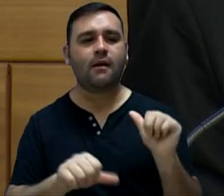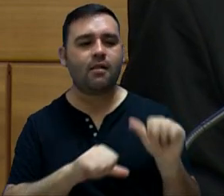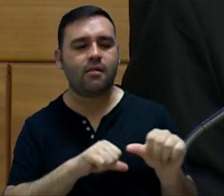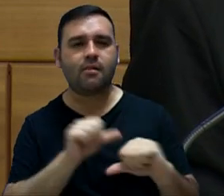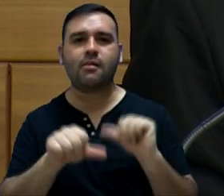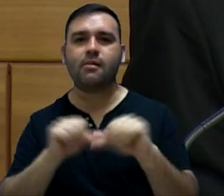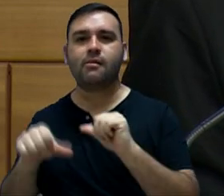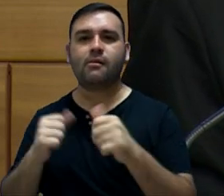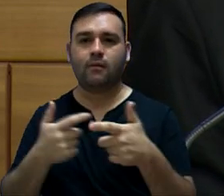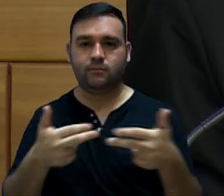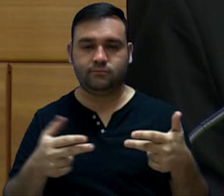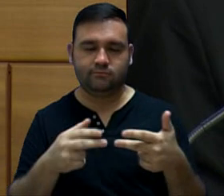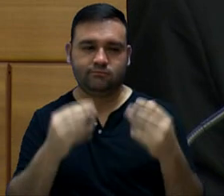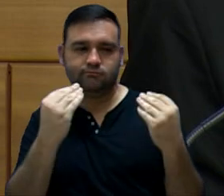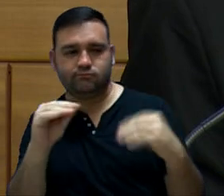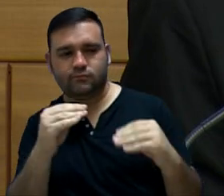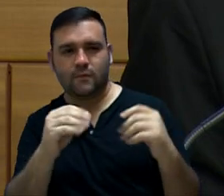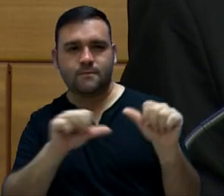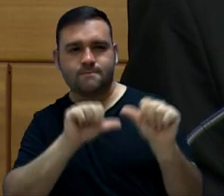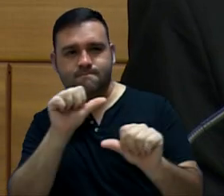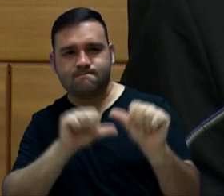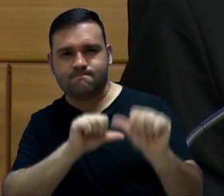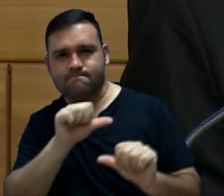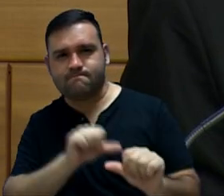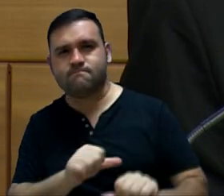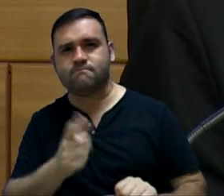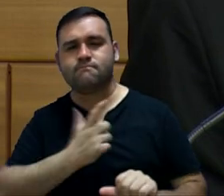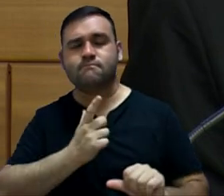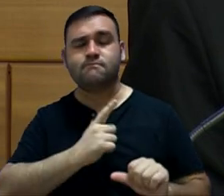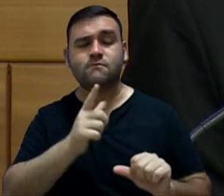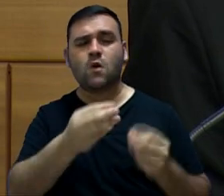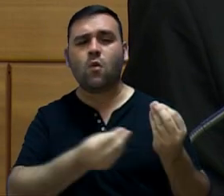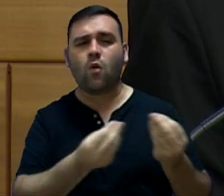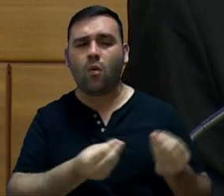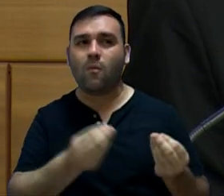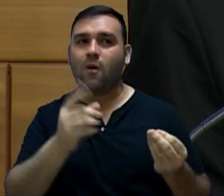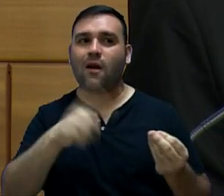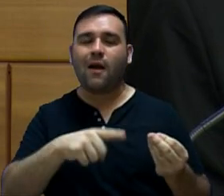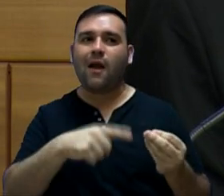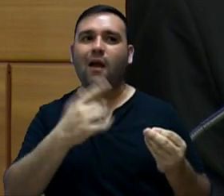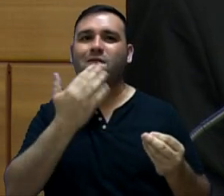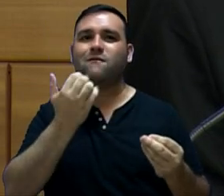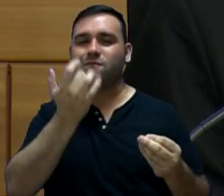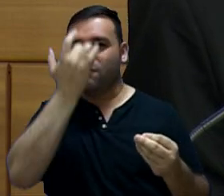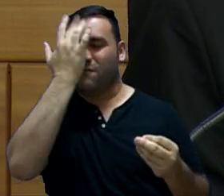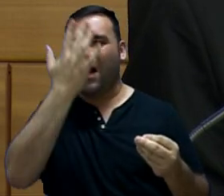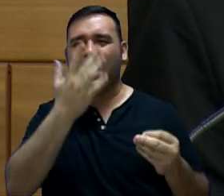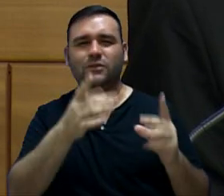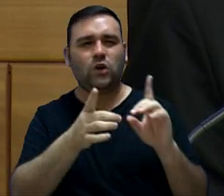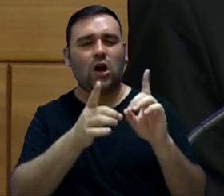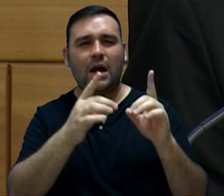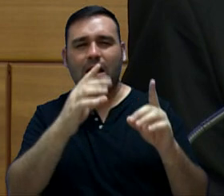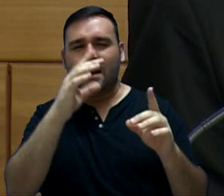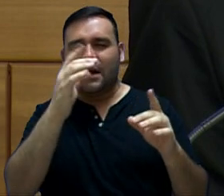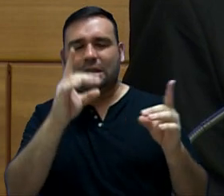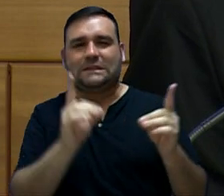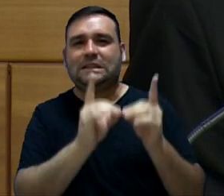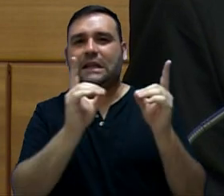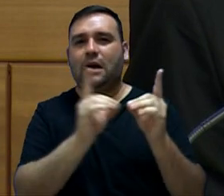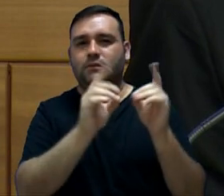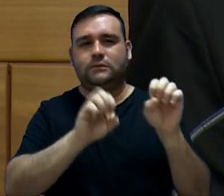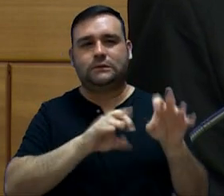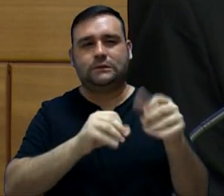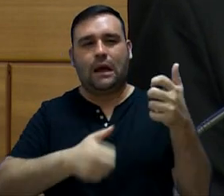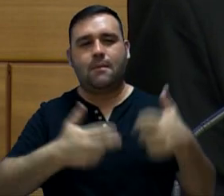alterações e essas alterações foram feitas para deixar o material um pouco mais didático do que o estava.